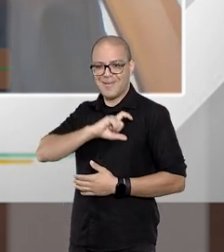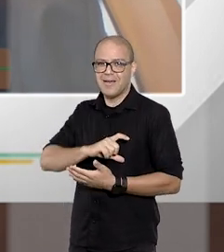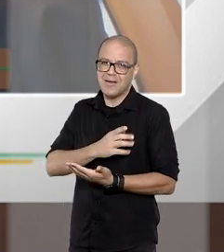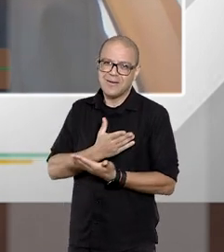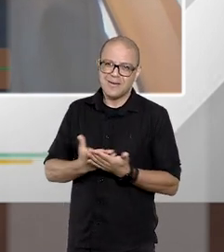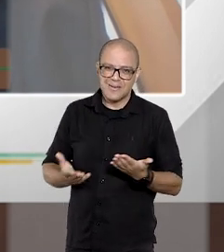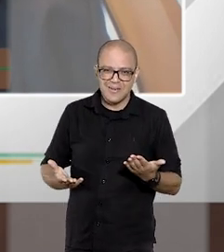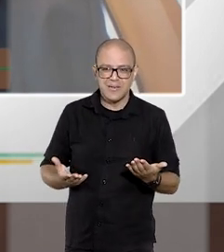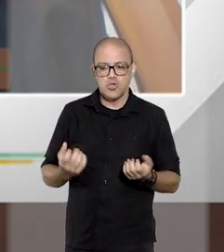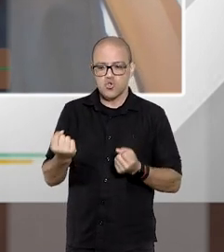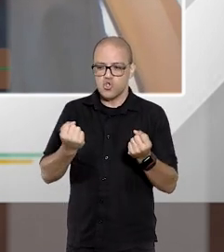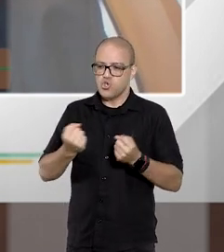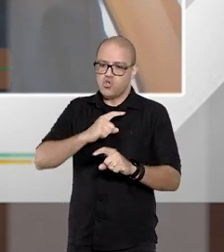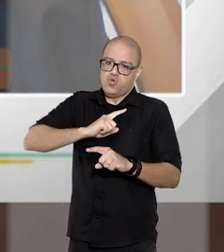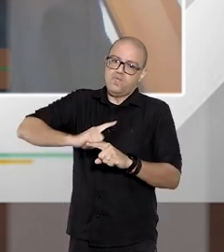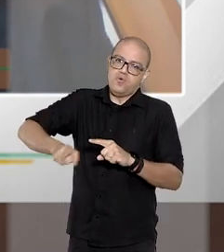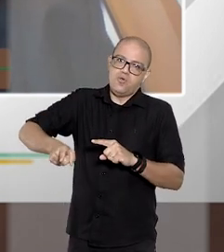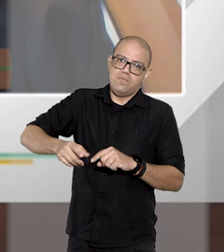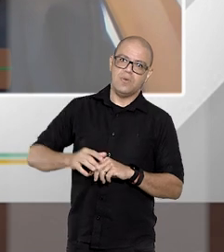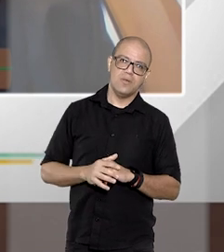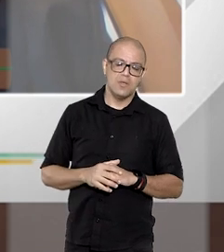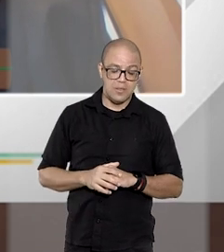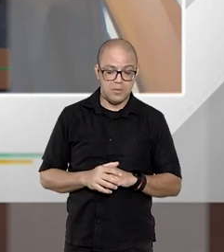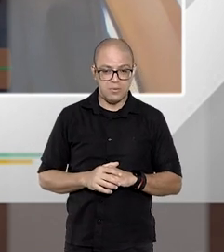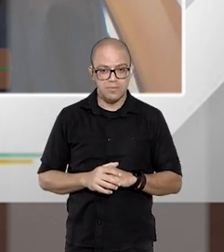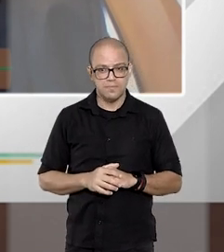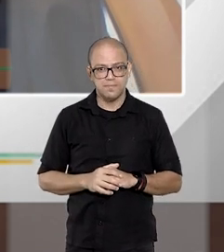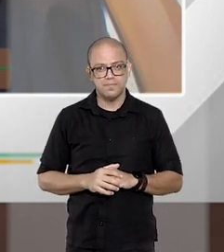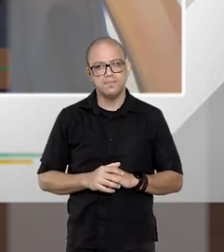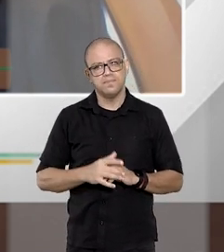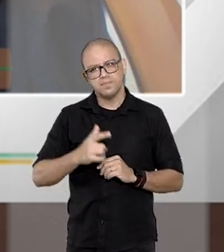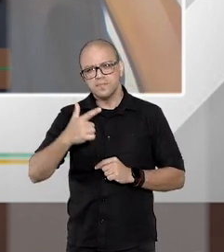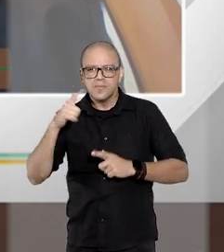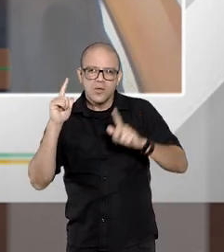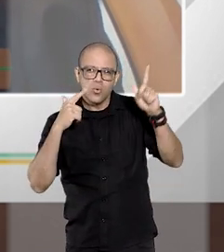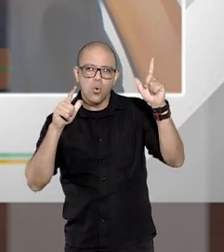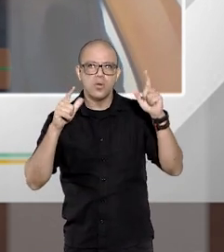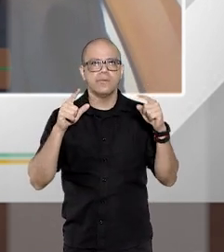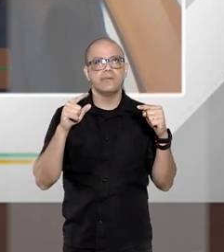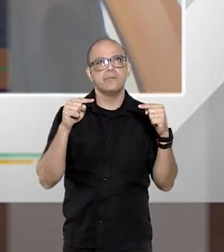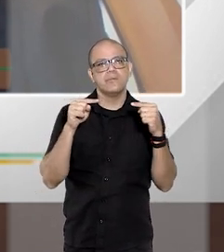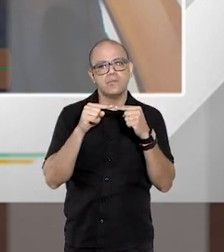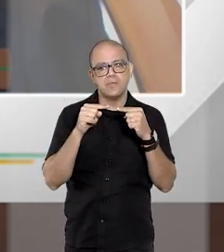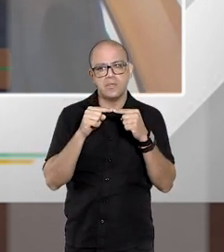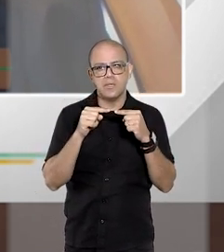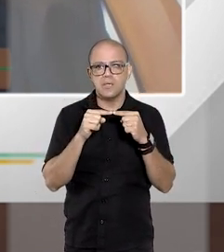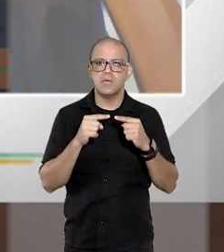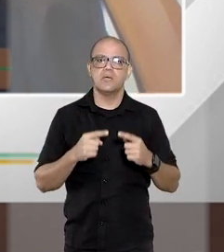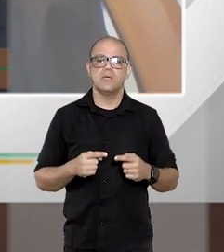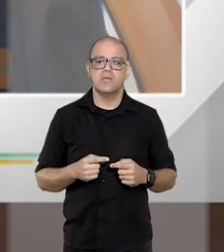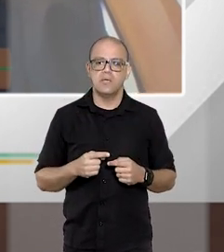motorista suspensão do direito de dirigir algumas questões